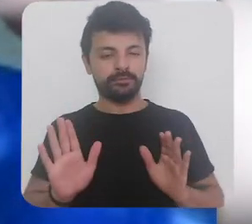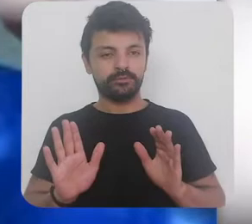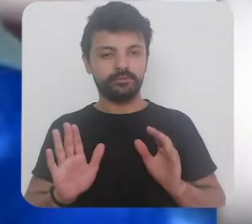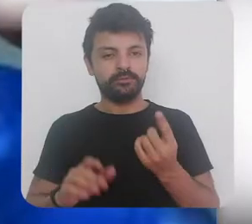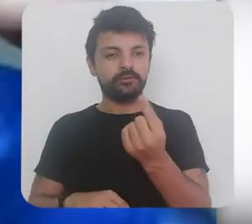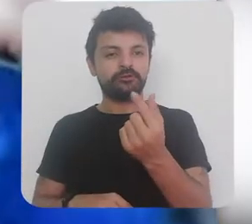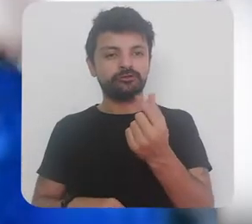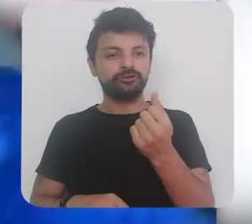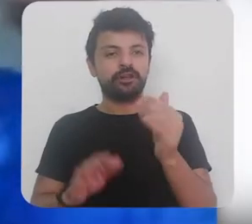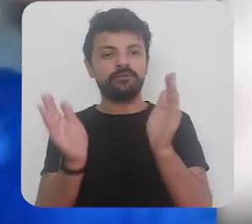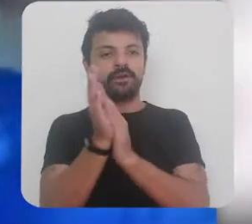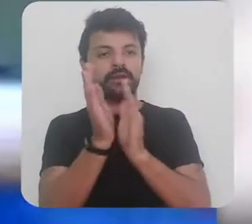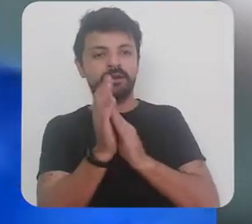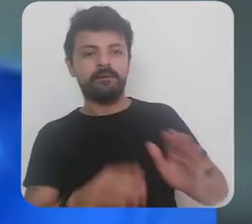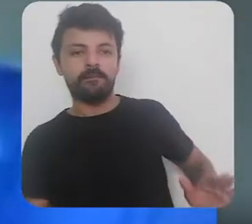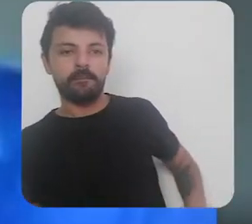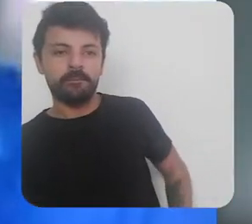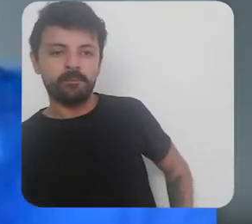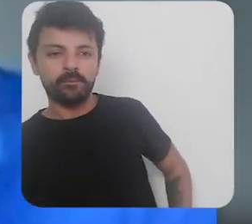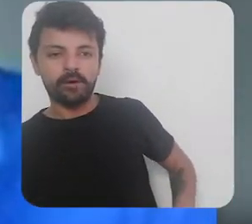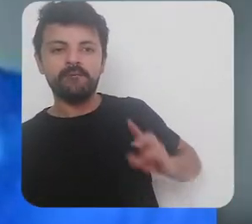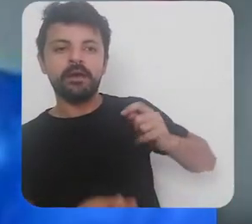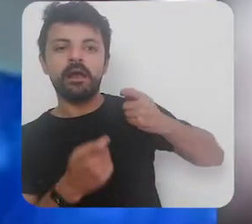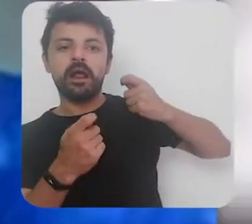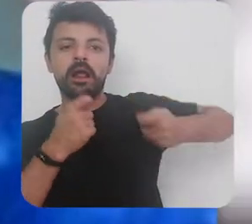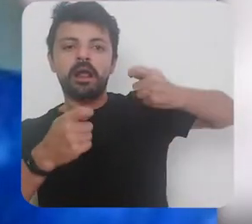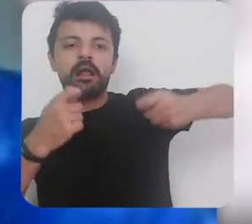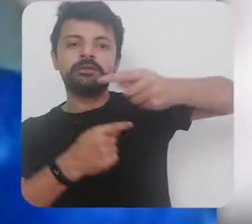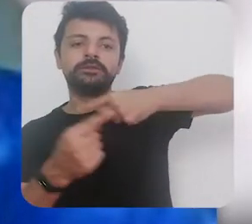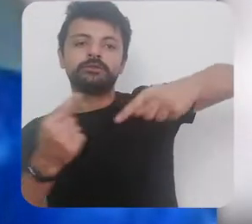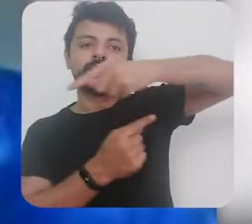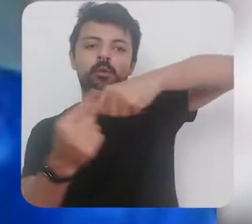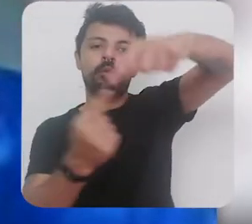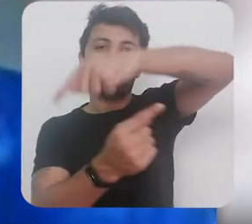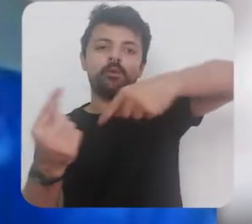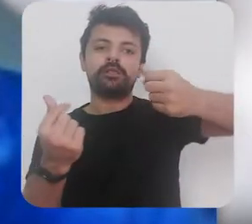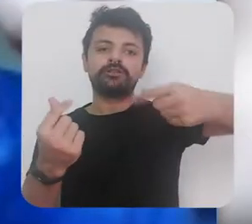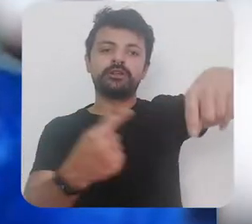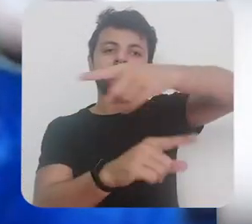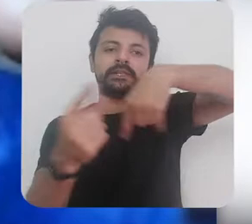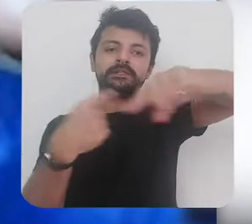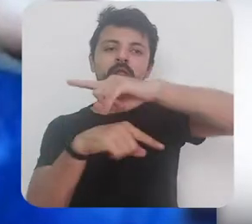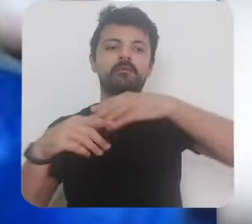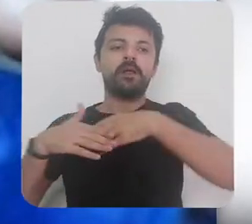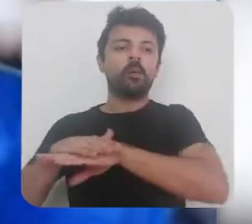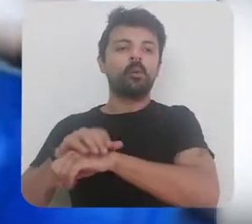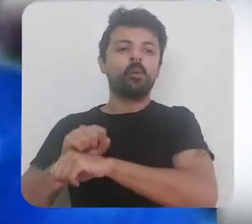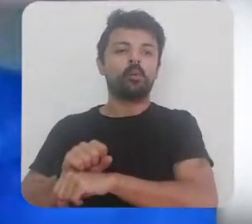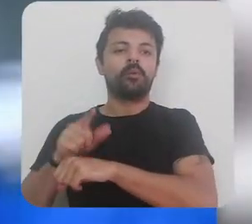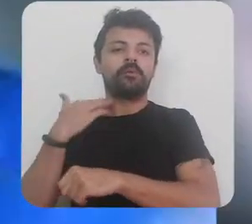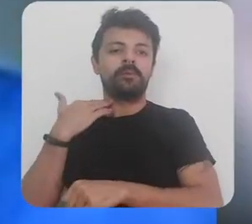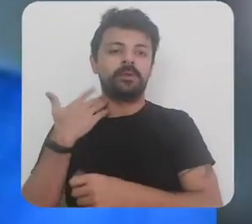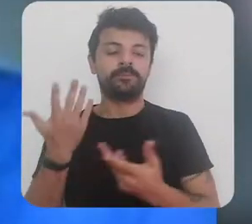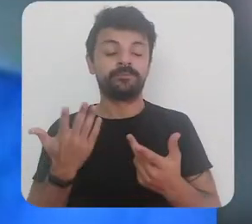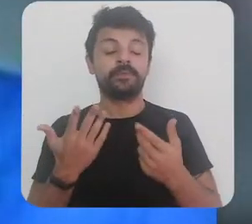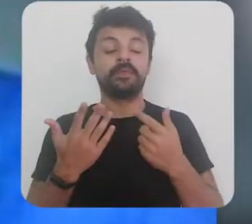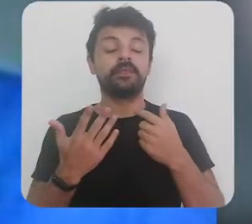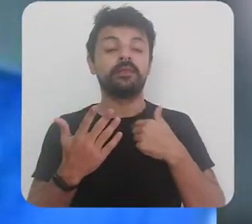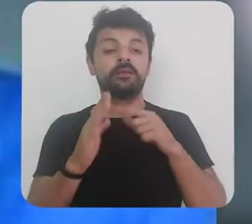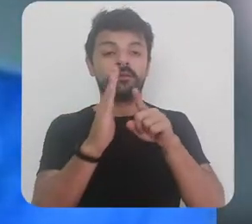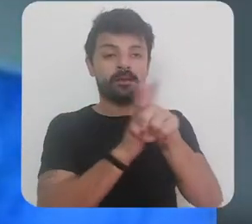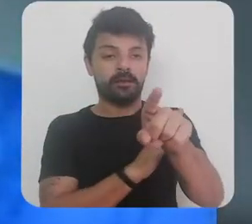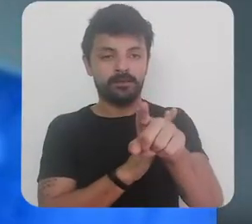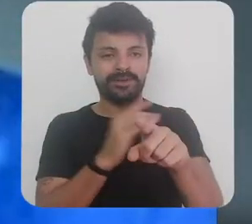porque vai estar o dinheiro mal e porcamento vai estar circulando agora a pergunta que eu